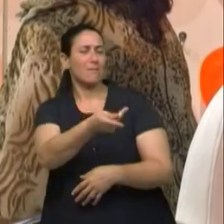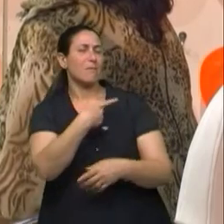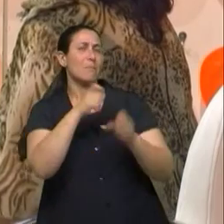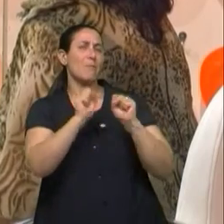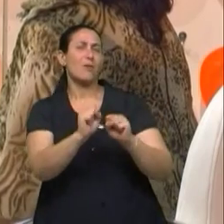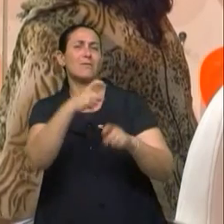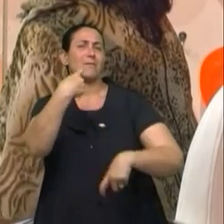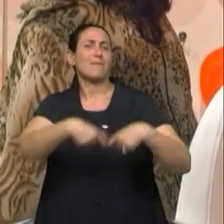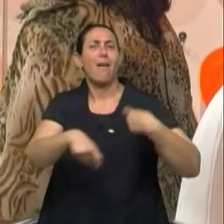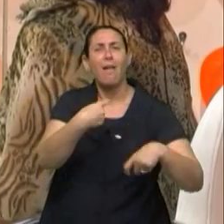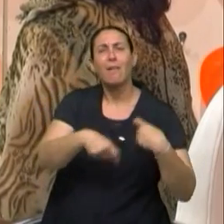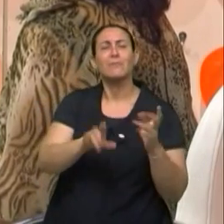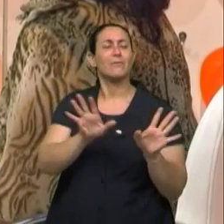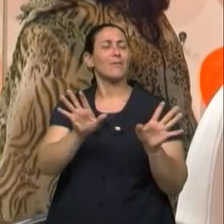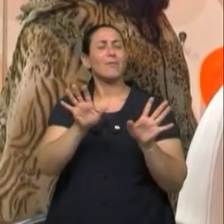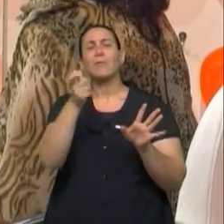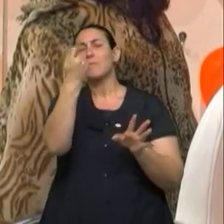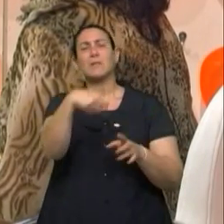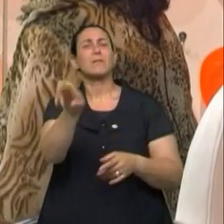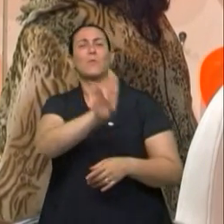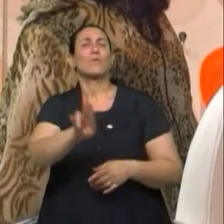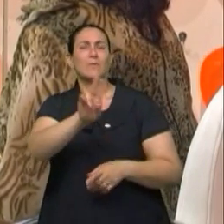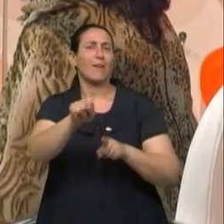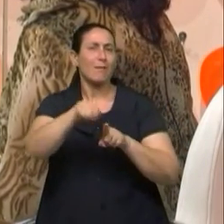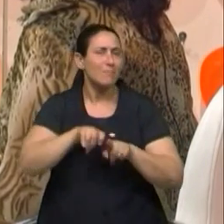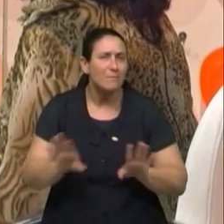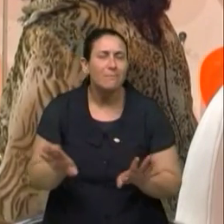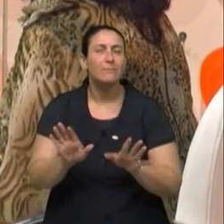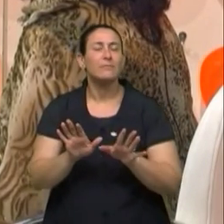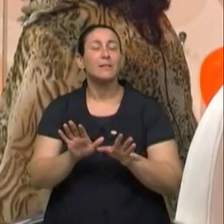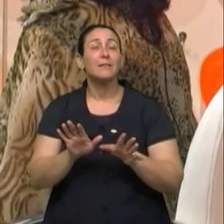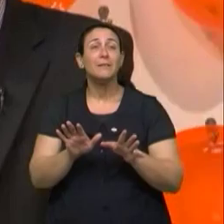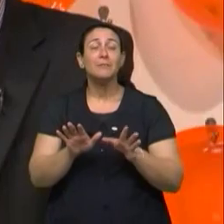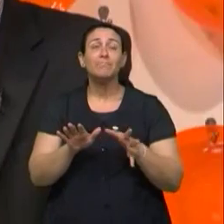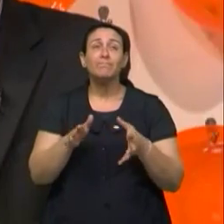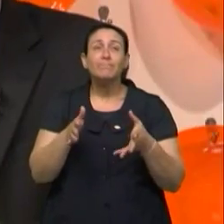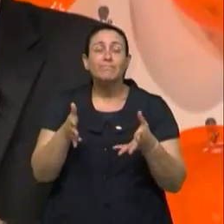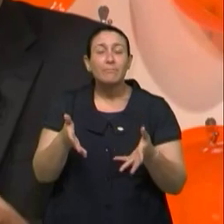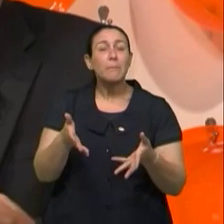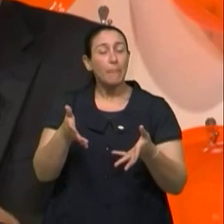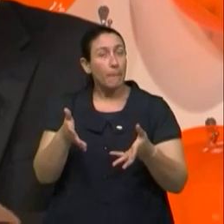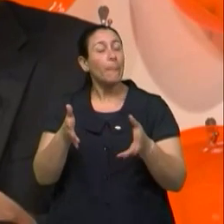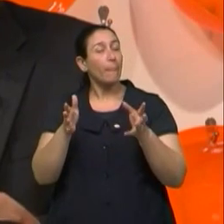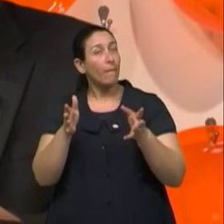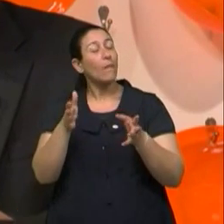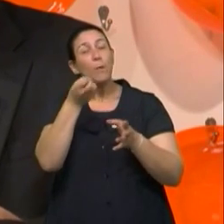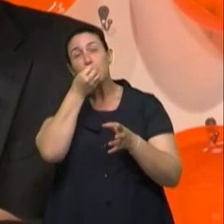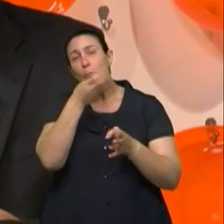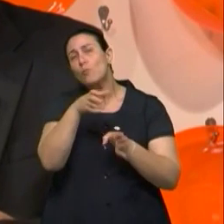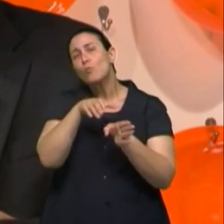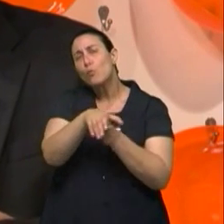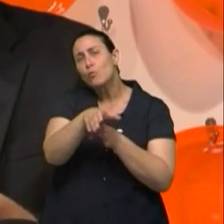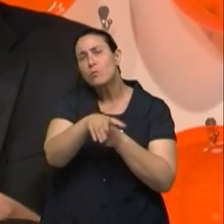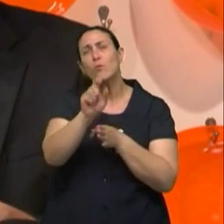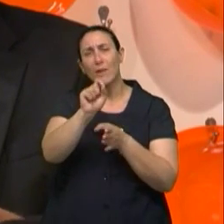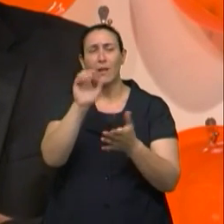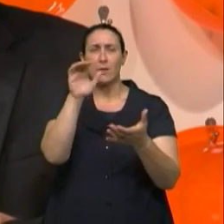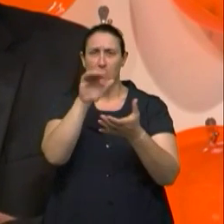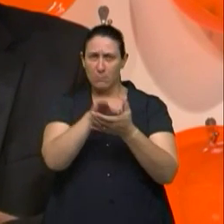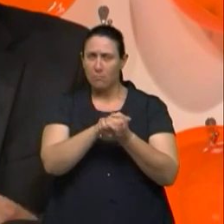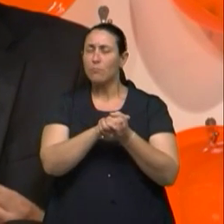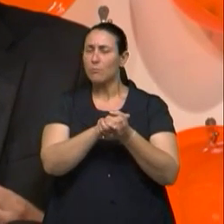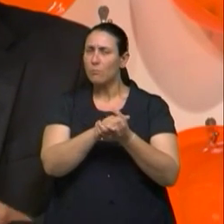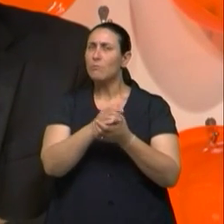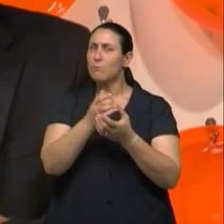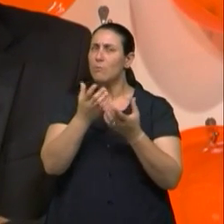A gente pode não usar mais preservativo, né, então, aconselhamento de casal ainda é uma